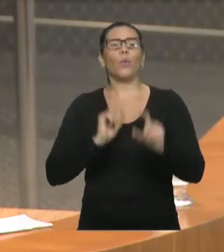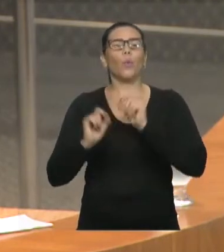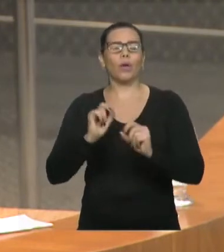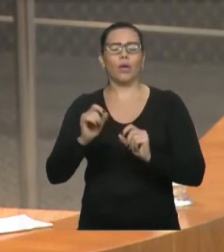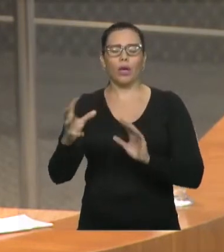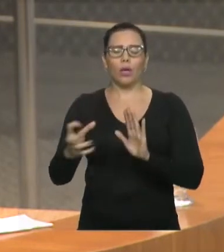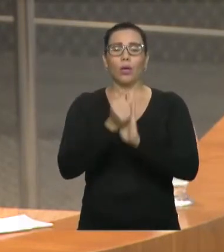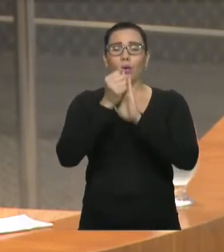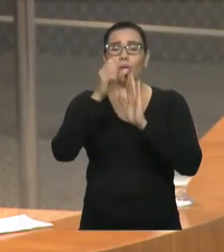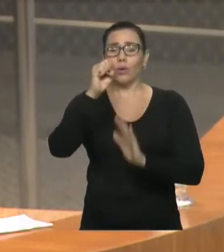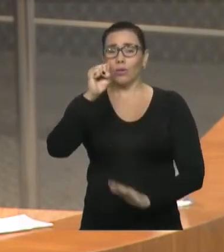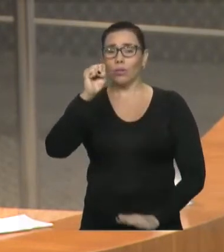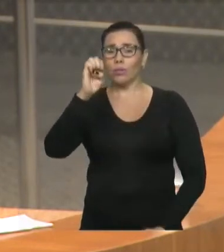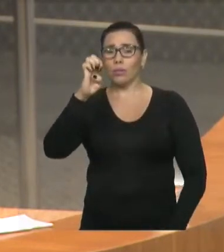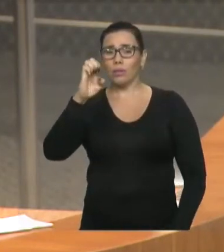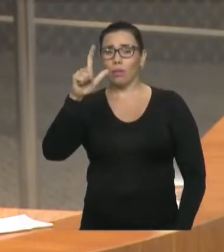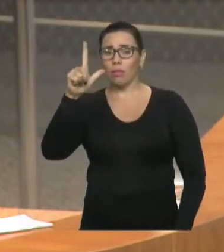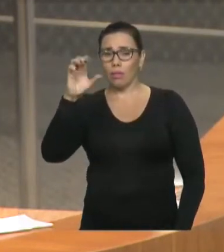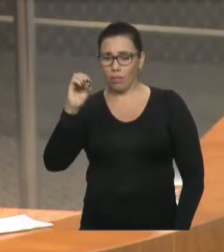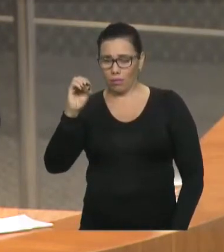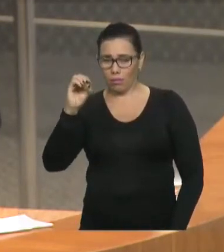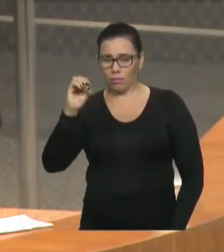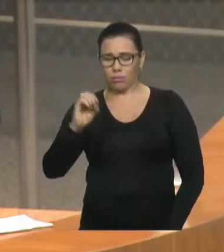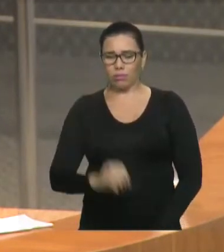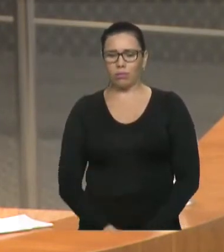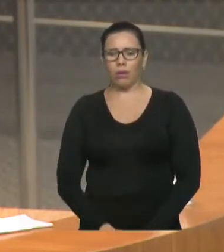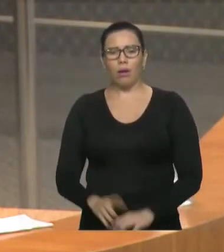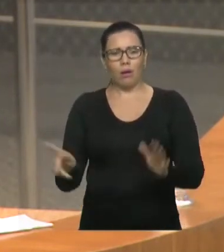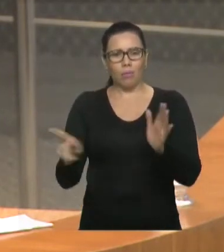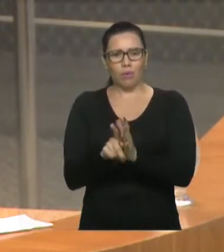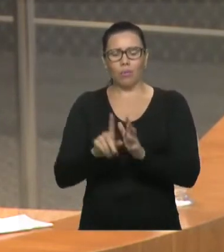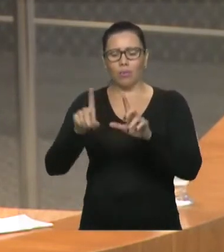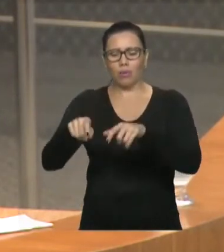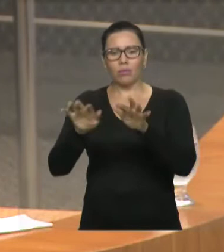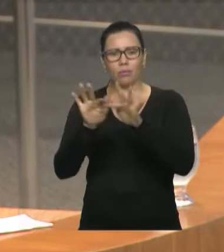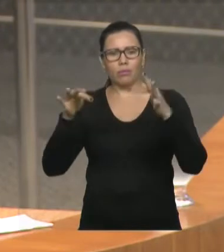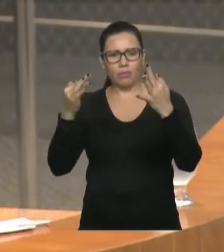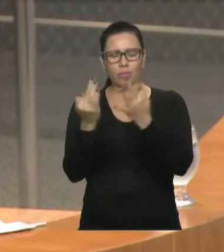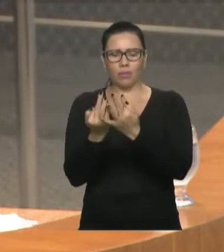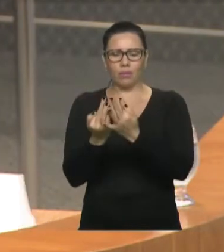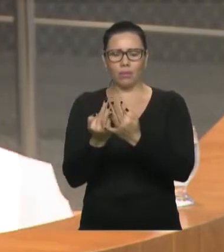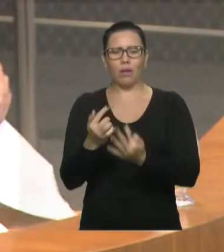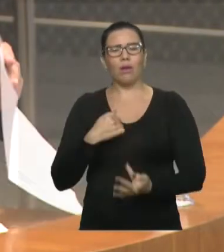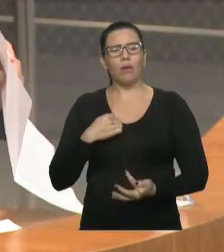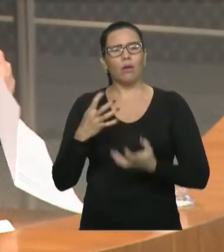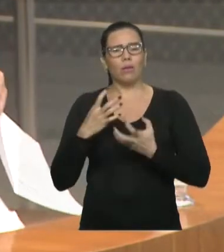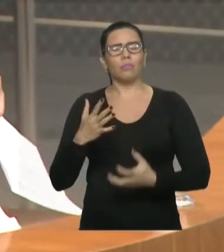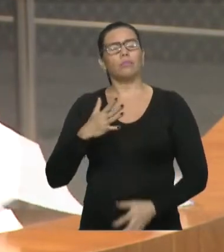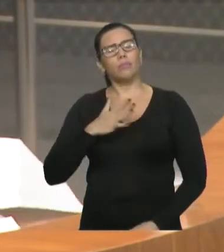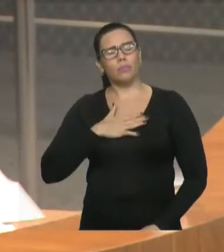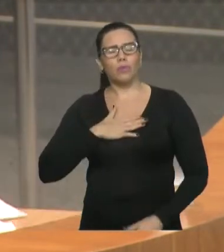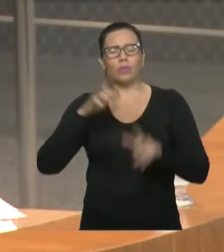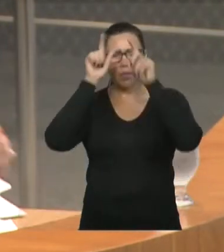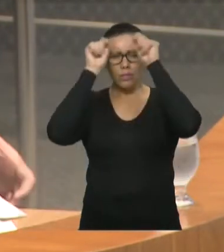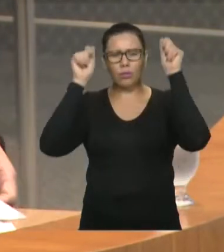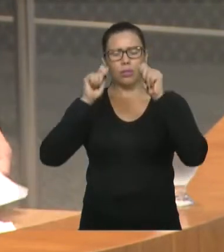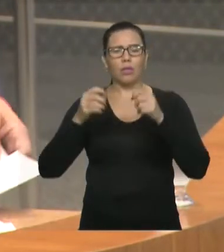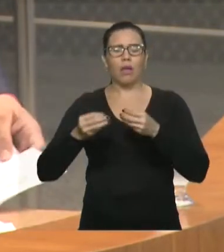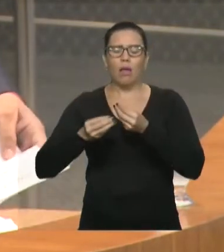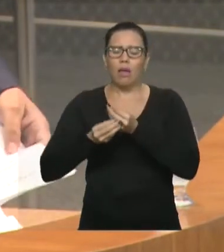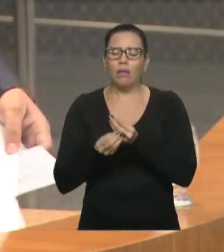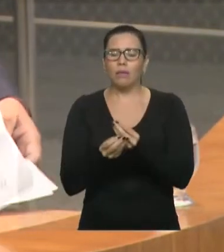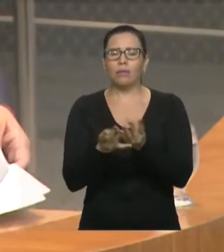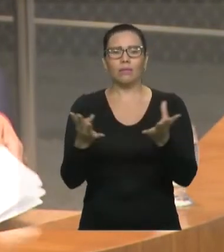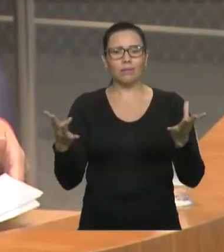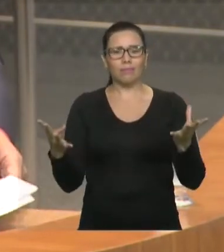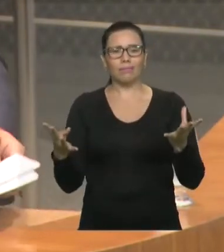E queria pedir para a assessoria, que pode deixar nas bancadas de cada um dos nossos deputados. E aqueles que quiserem, que